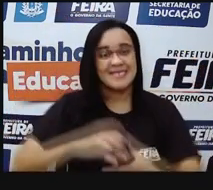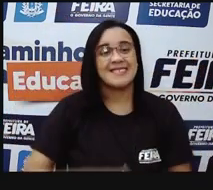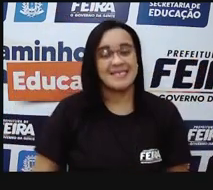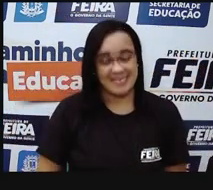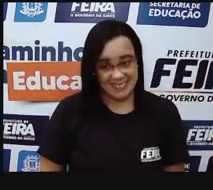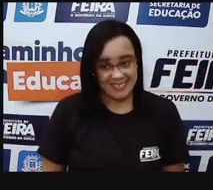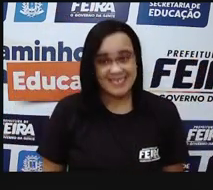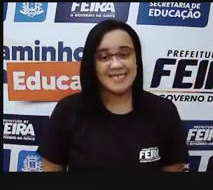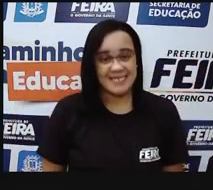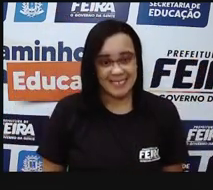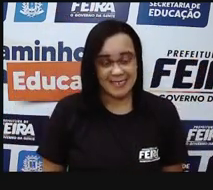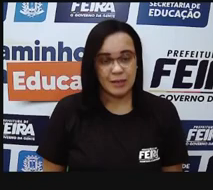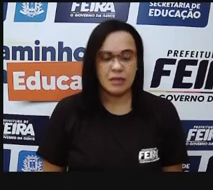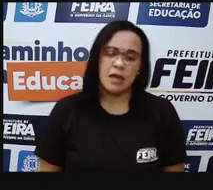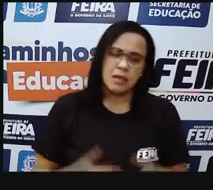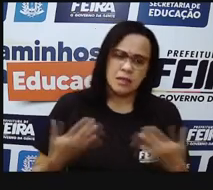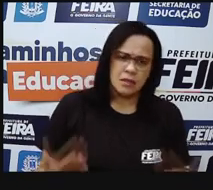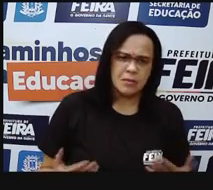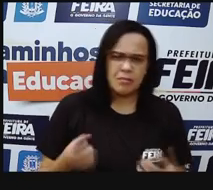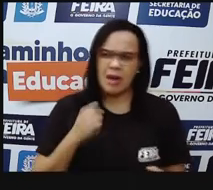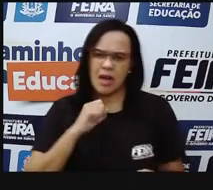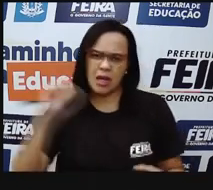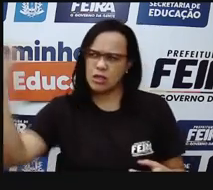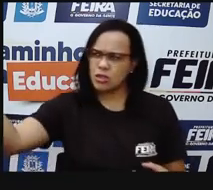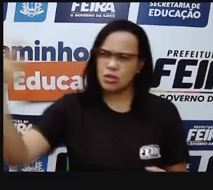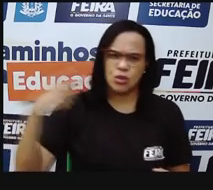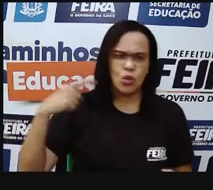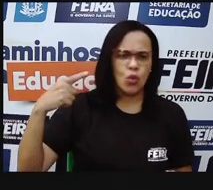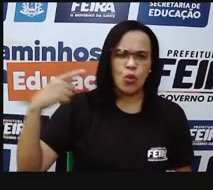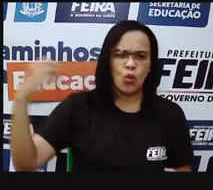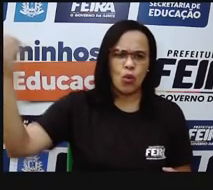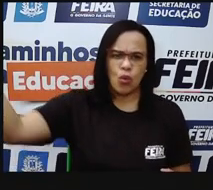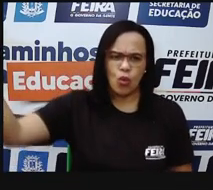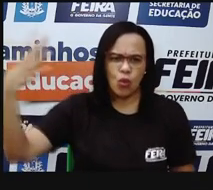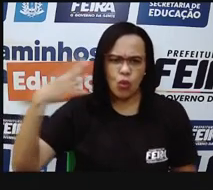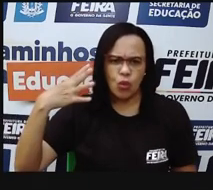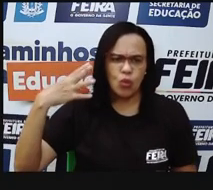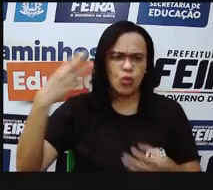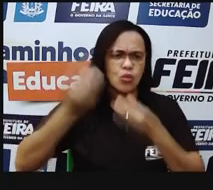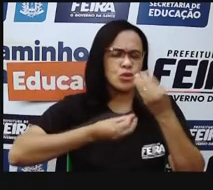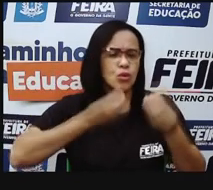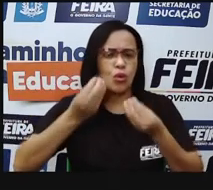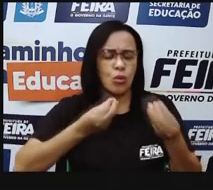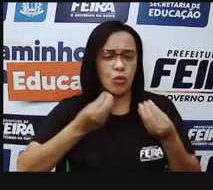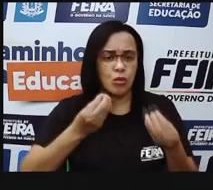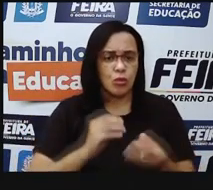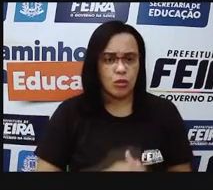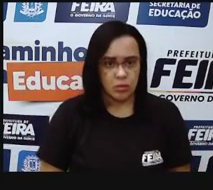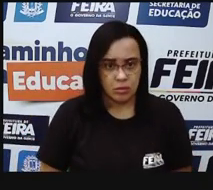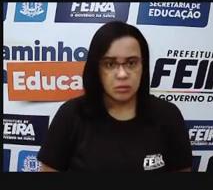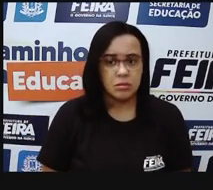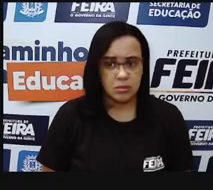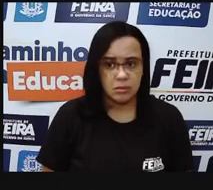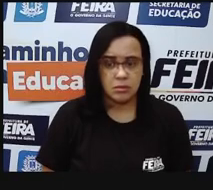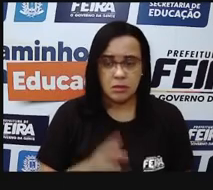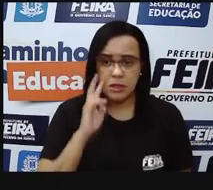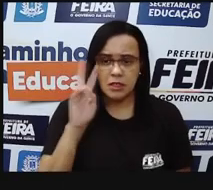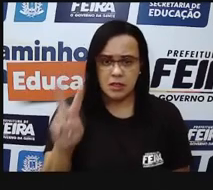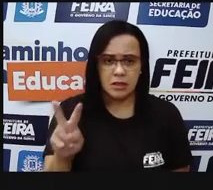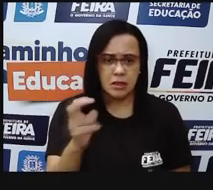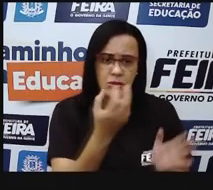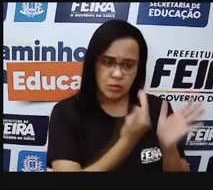Pronto, e com relação à luz? Com relação à luz, eu trago que aqui uma imagem, né, duas imagens,